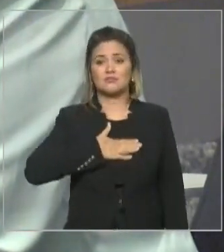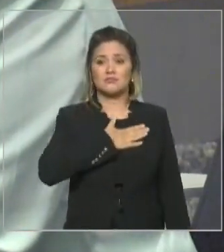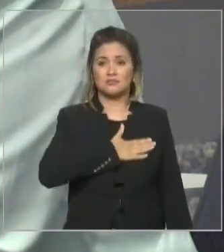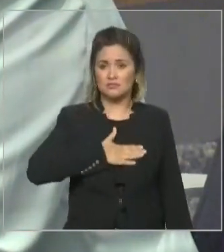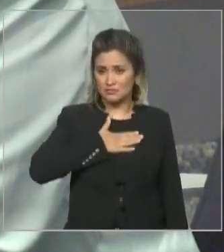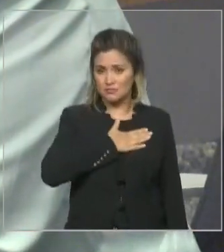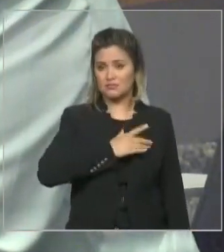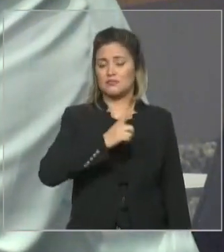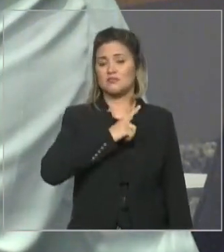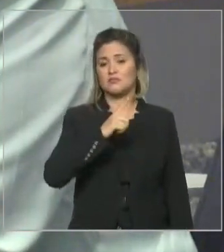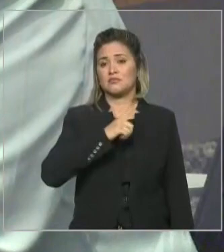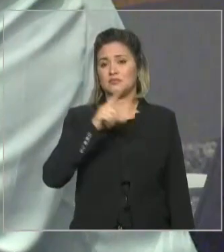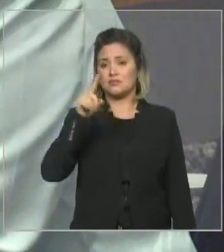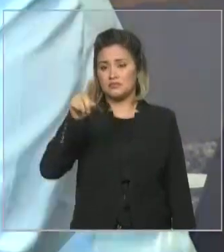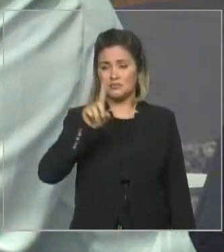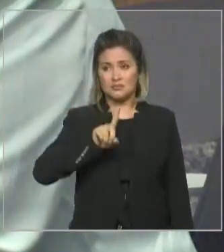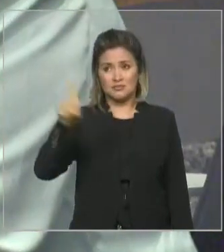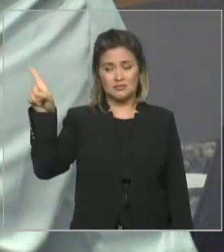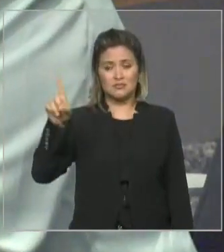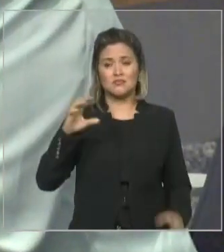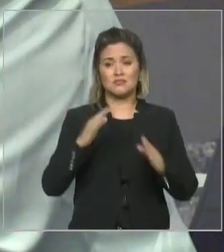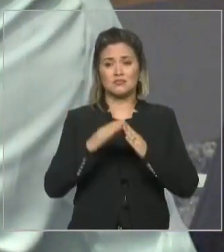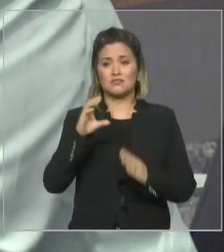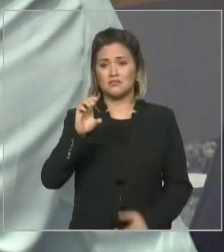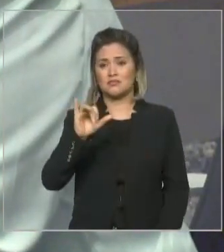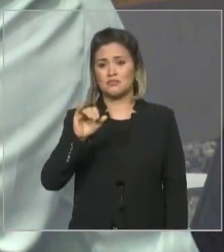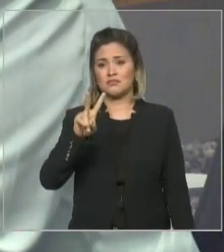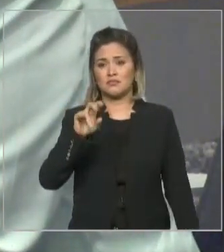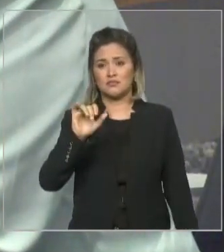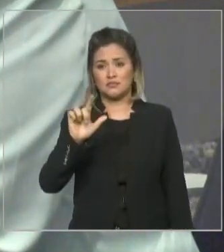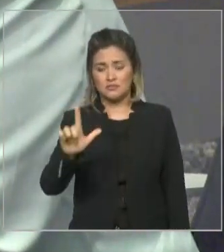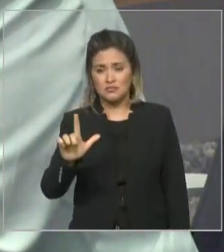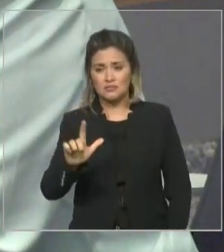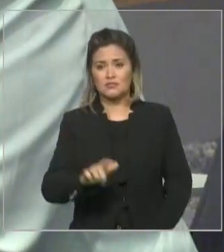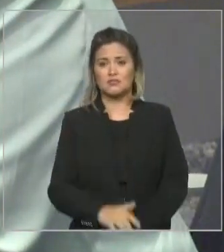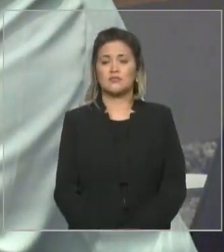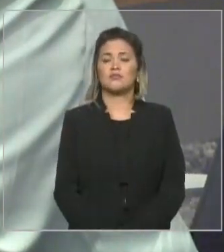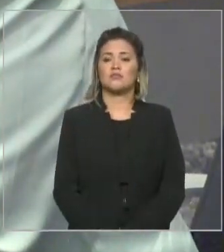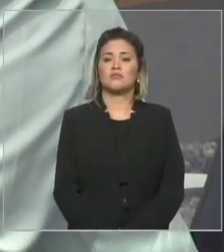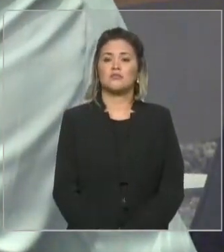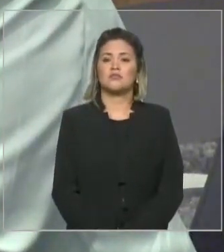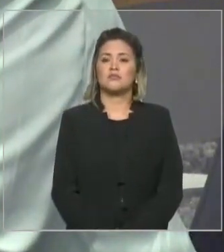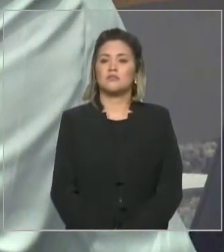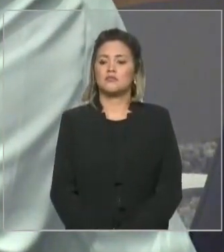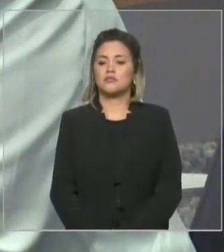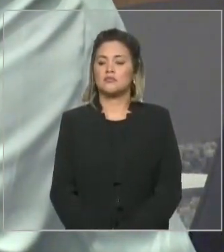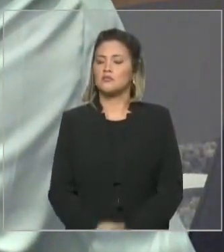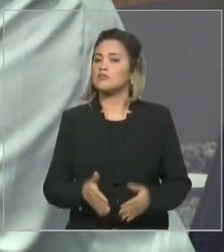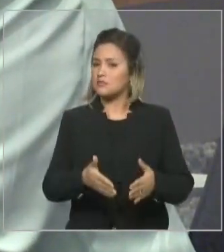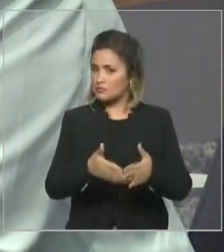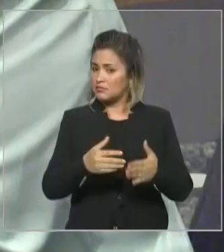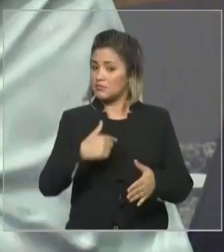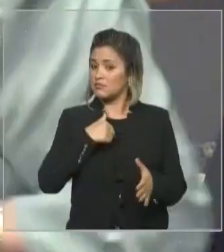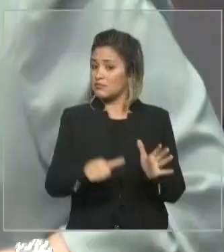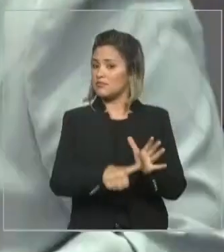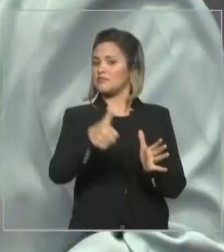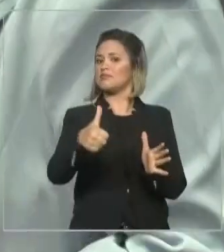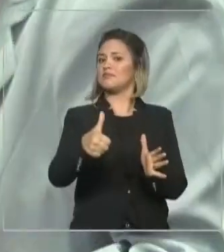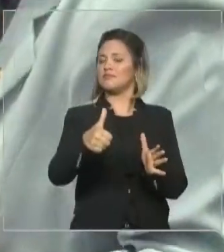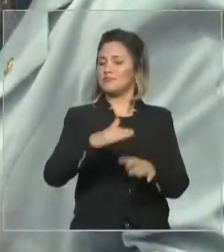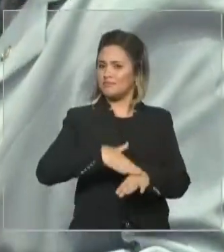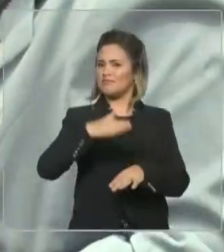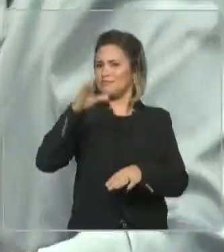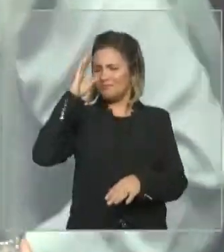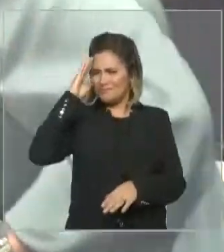você lá, com sua gentileza, com sua presteza, e me atenda antes de todo mundo, certo? Com certeza,